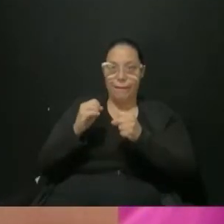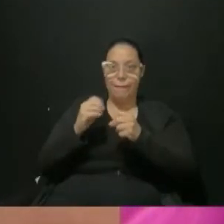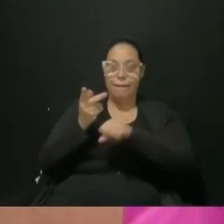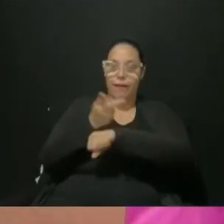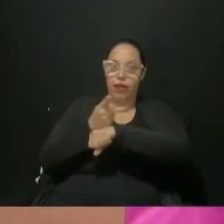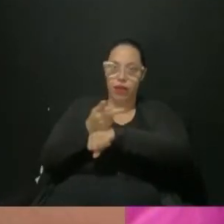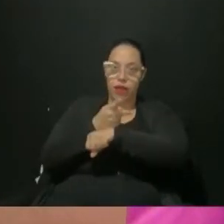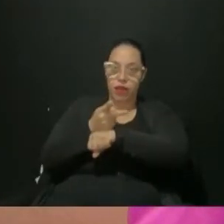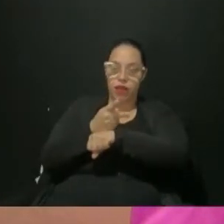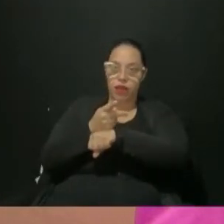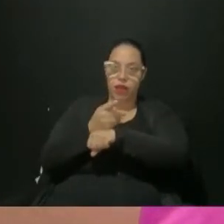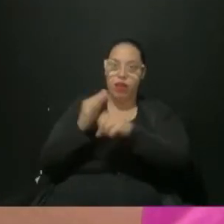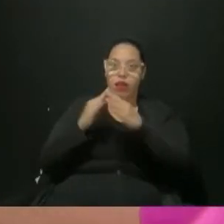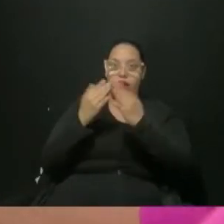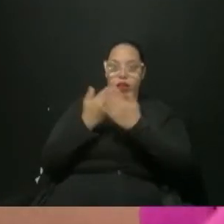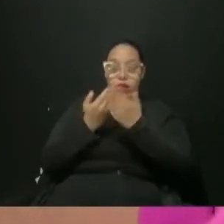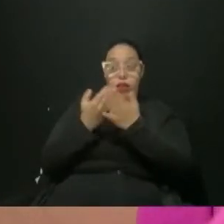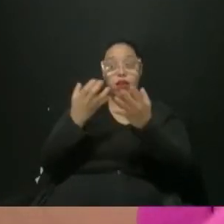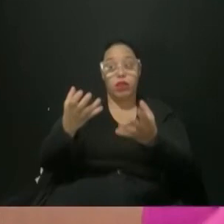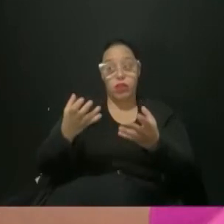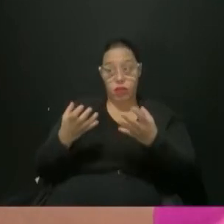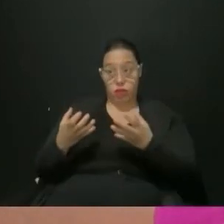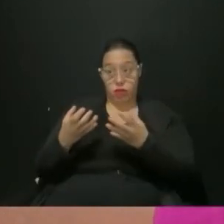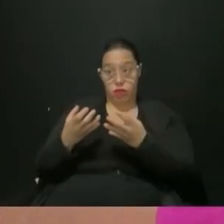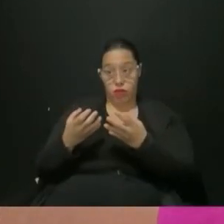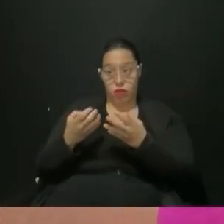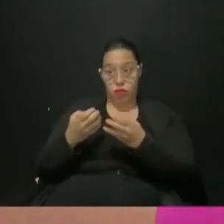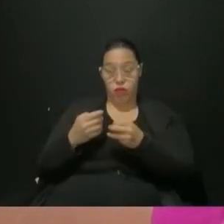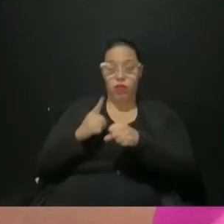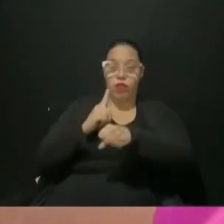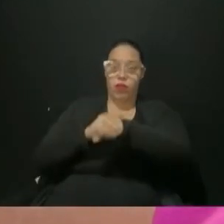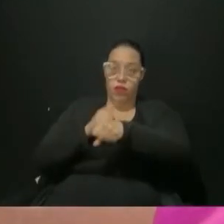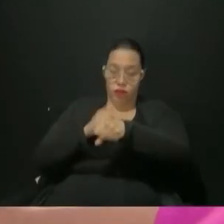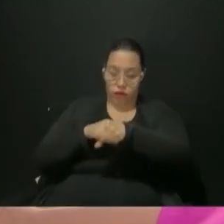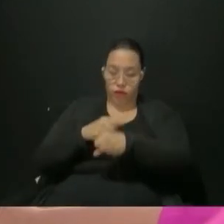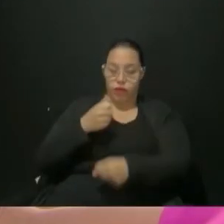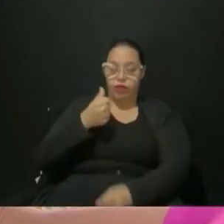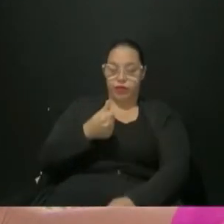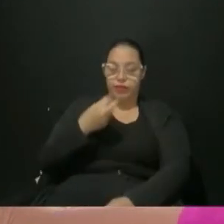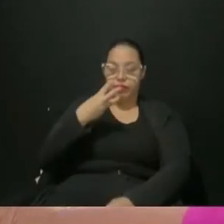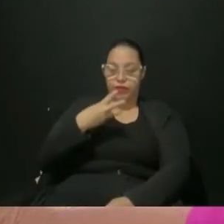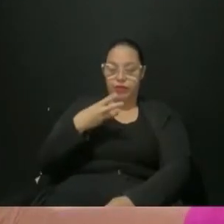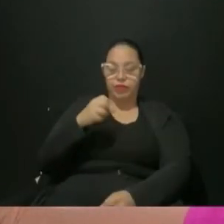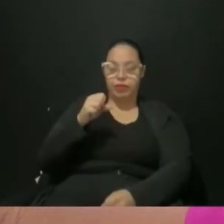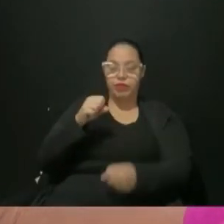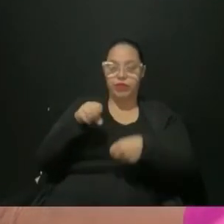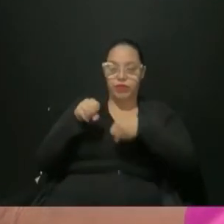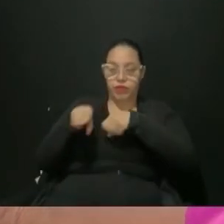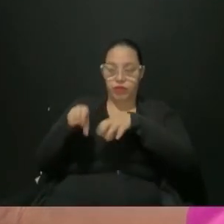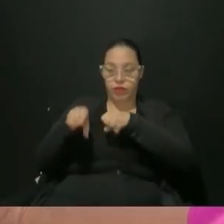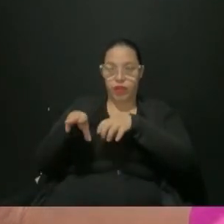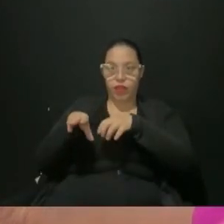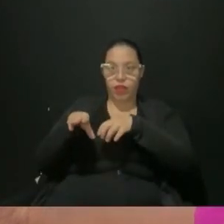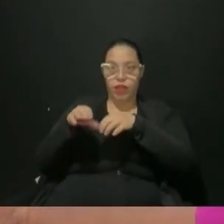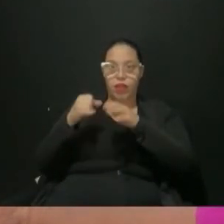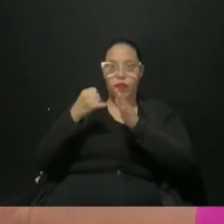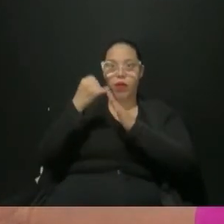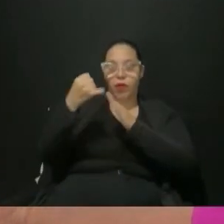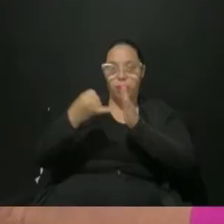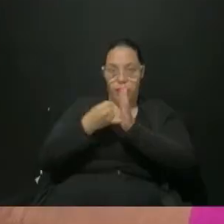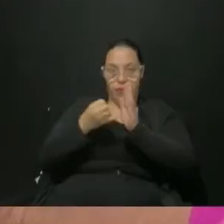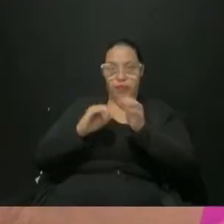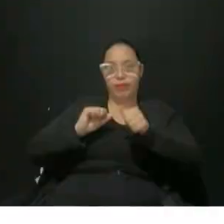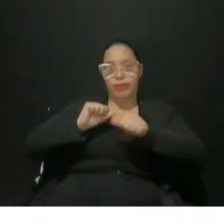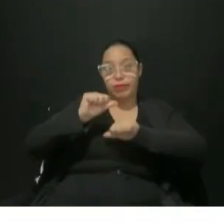procurar a escola de interesse neste momento, também no mesmo prazo, até o dia 13 do 9, e fazer uma intenção de